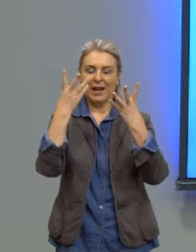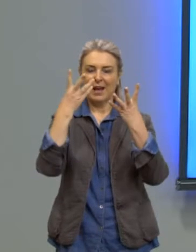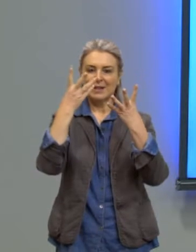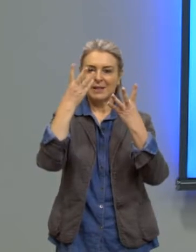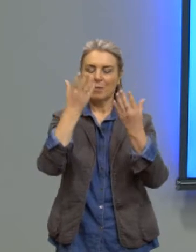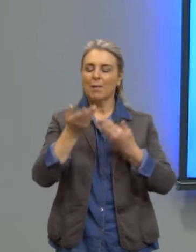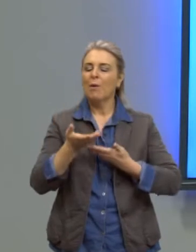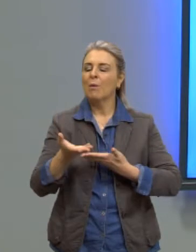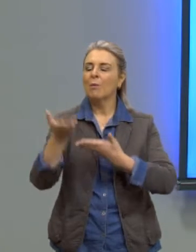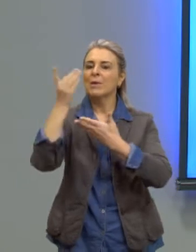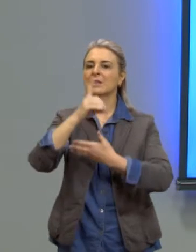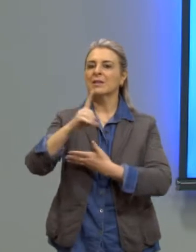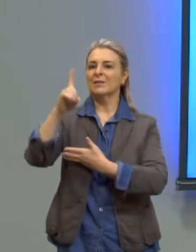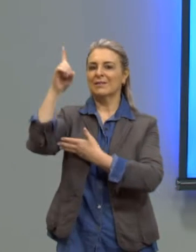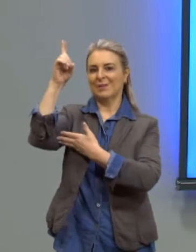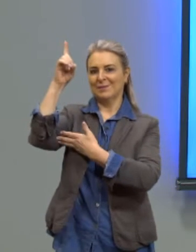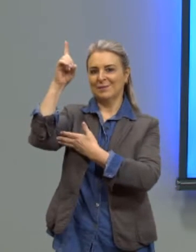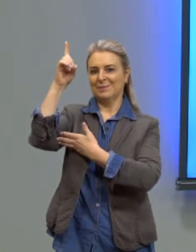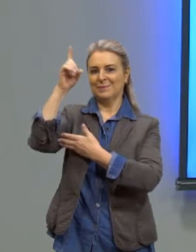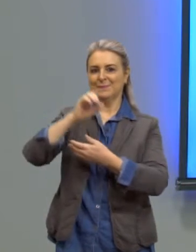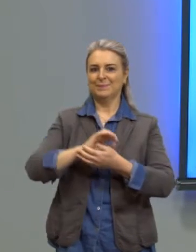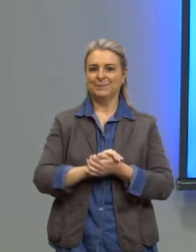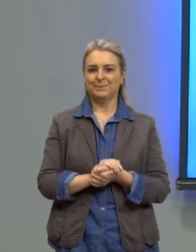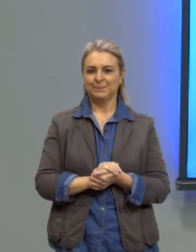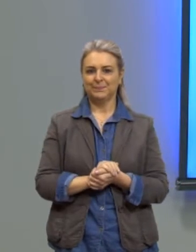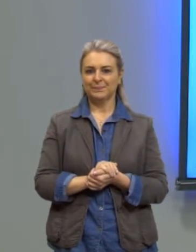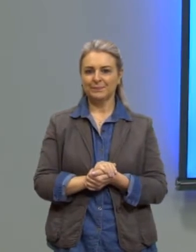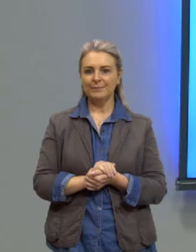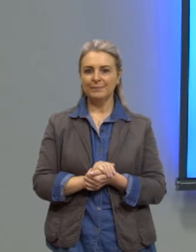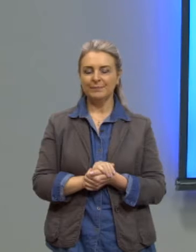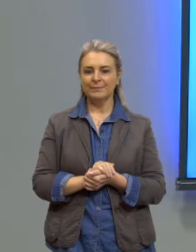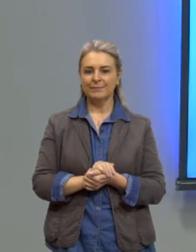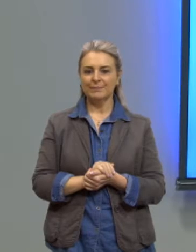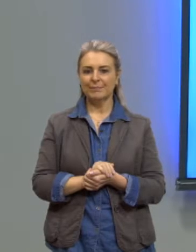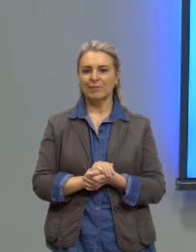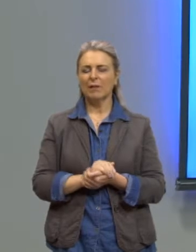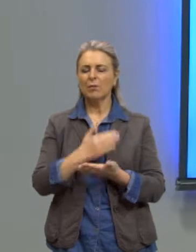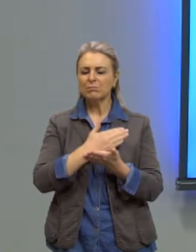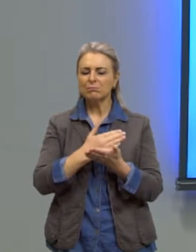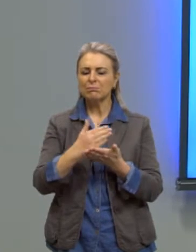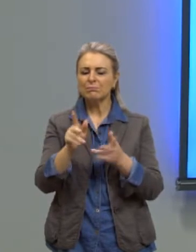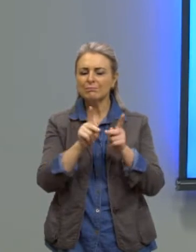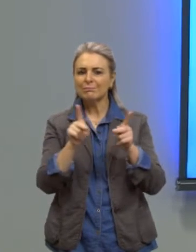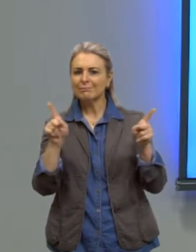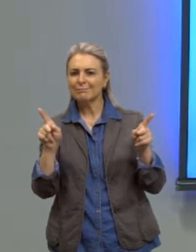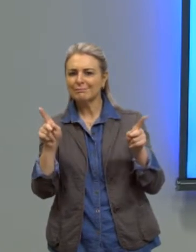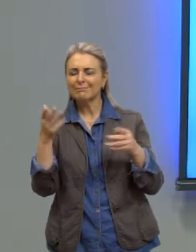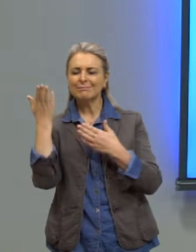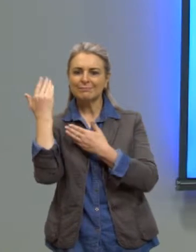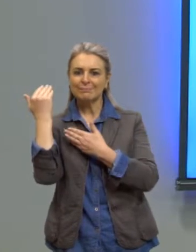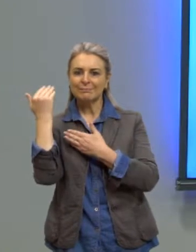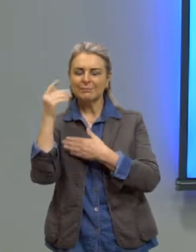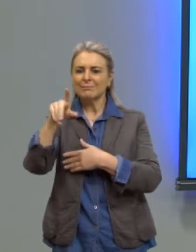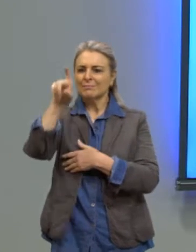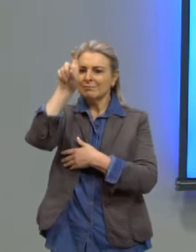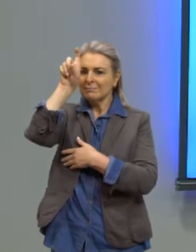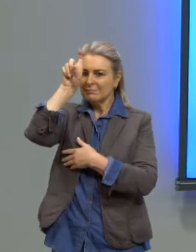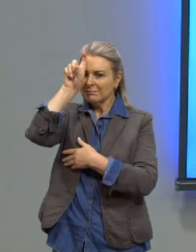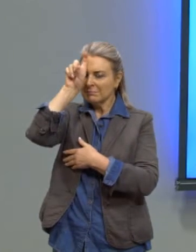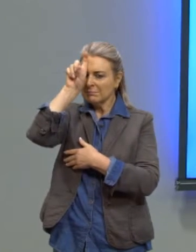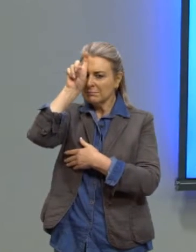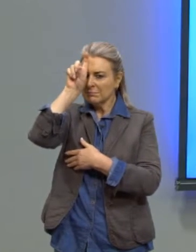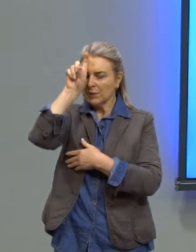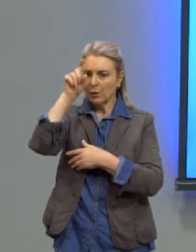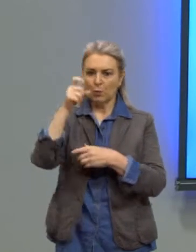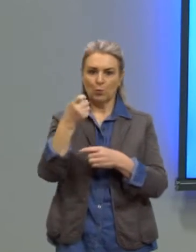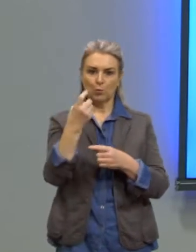Horus, Sete, Ísis e Néftes, certo? Então, desde aquela época. E os egípcios dividiram ainda esses